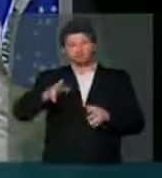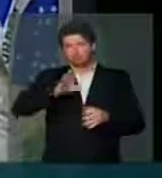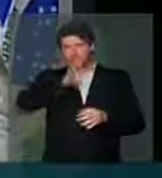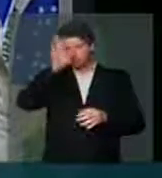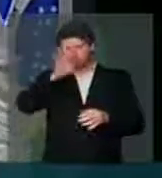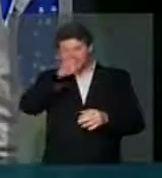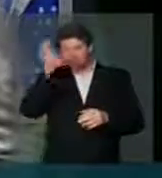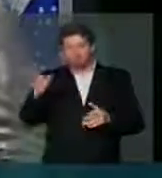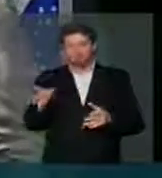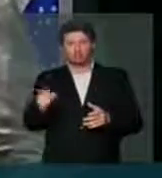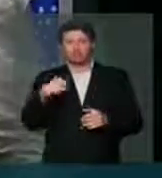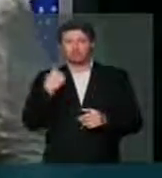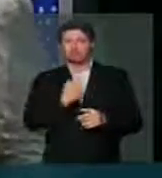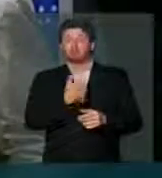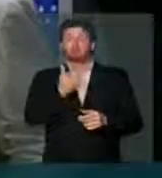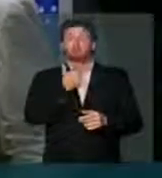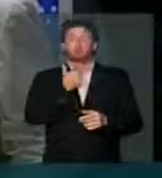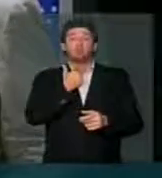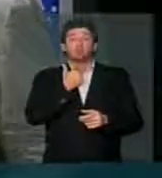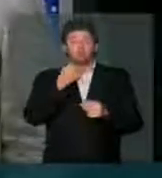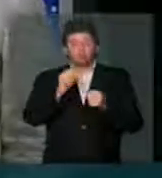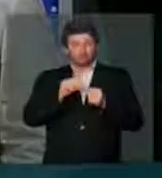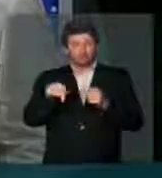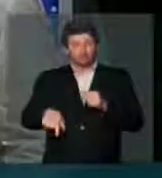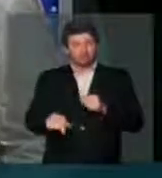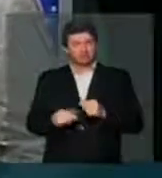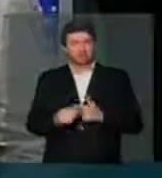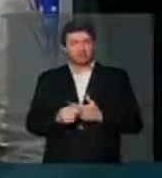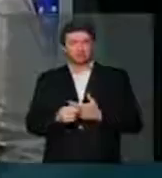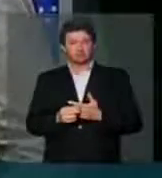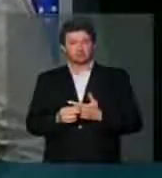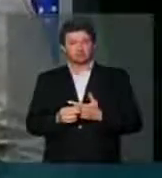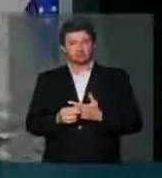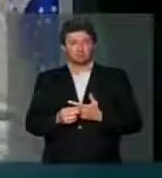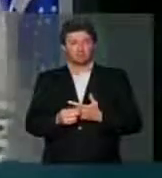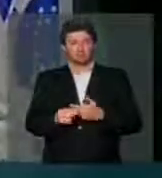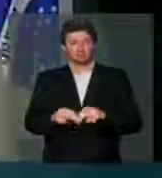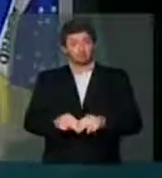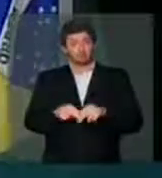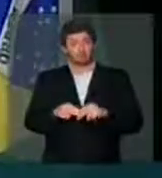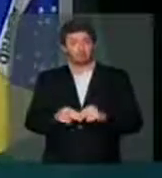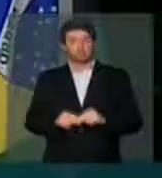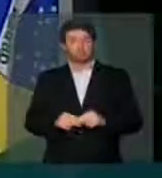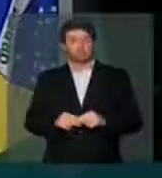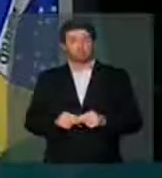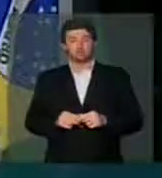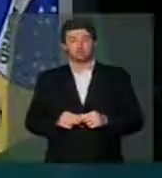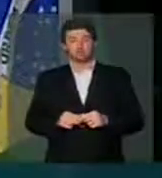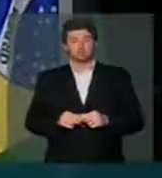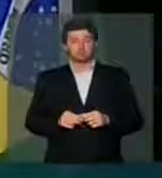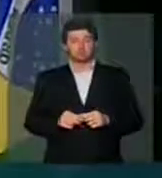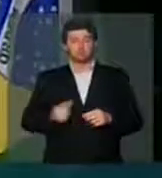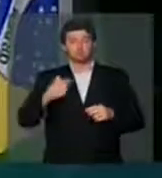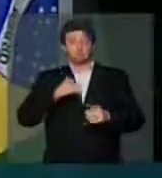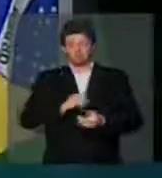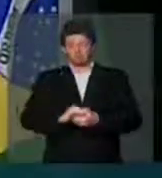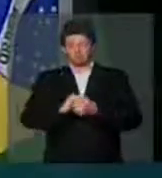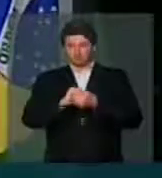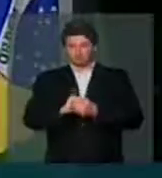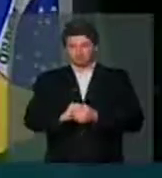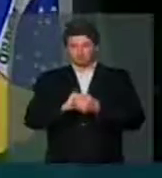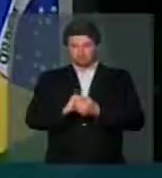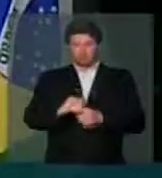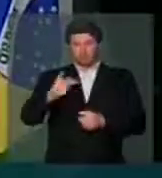nós não podemos convidar com isso daí por que eu quero me congratular